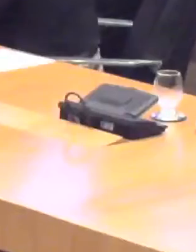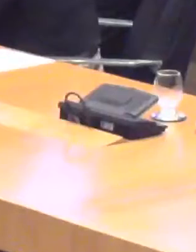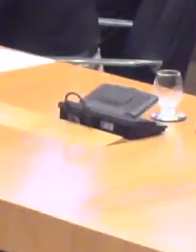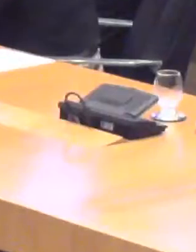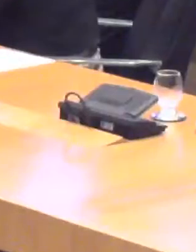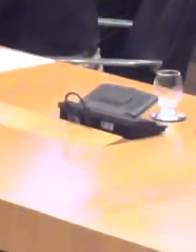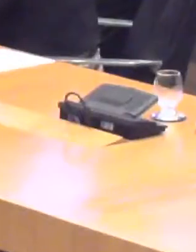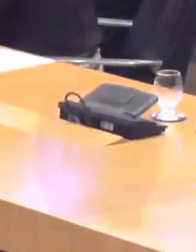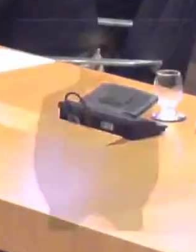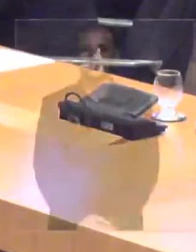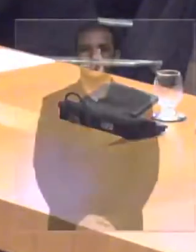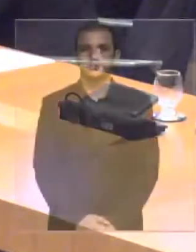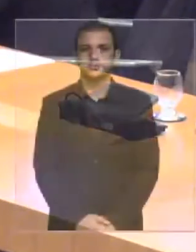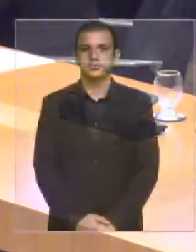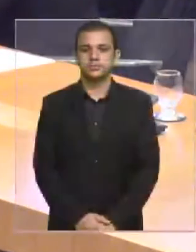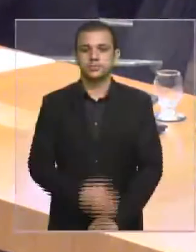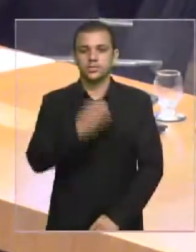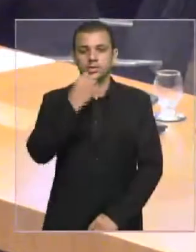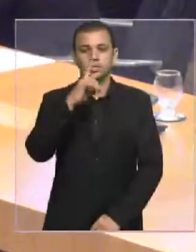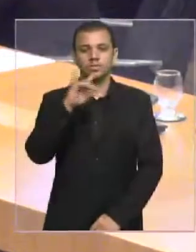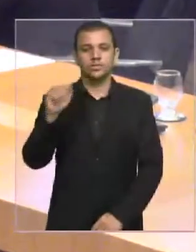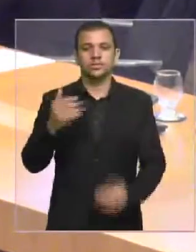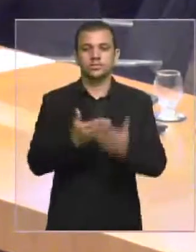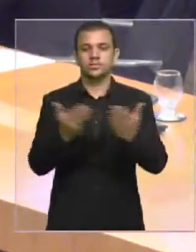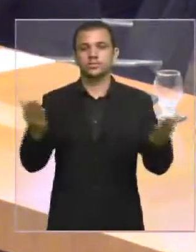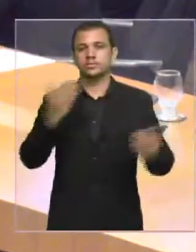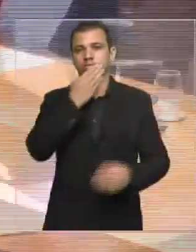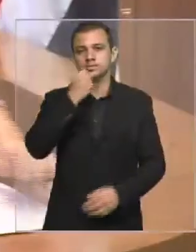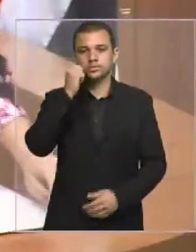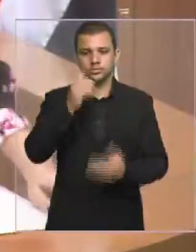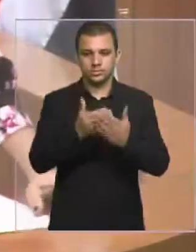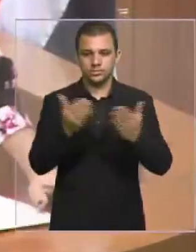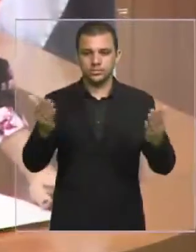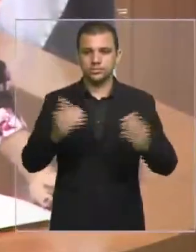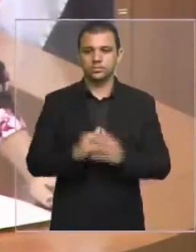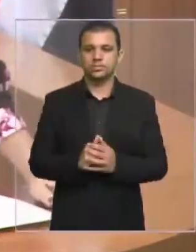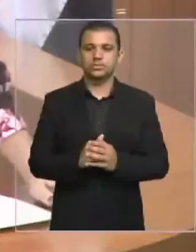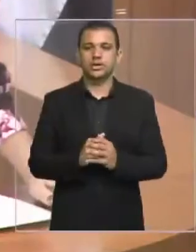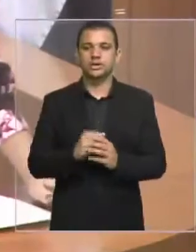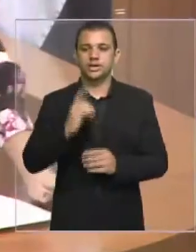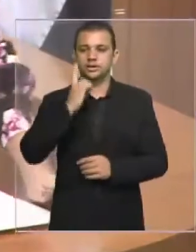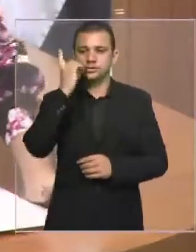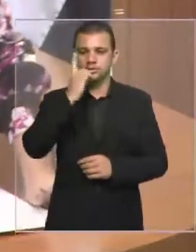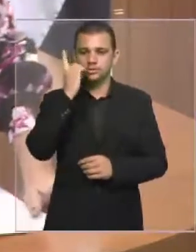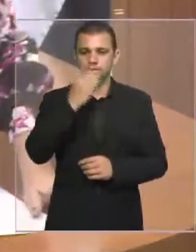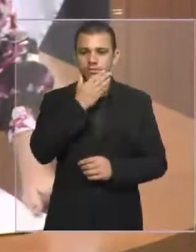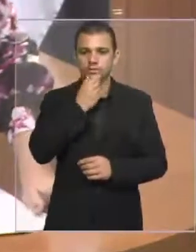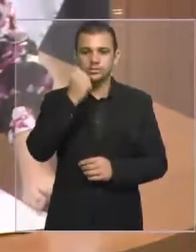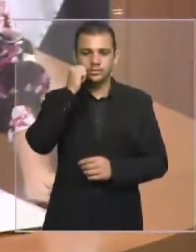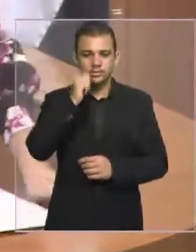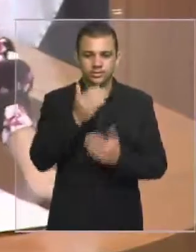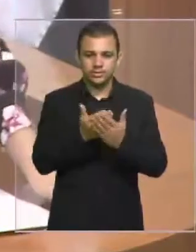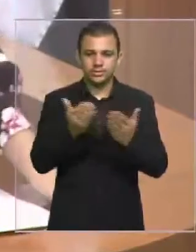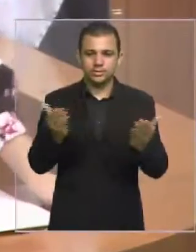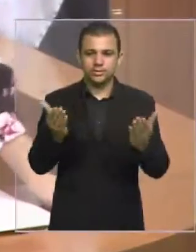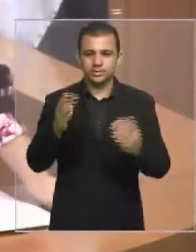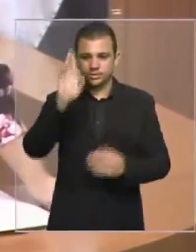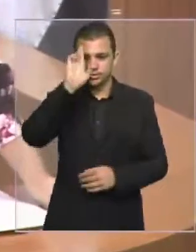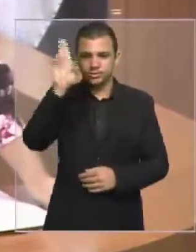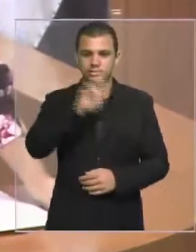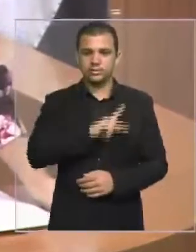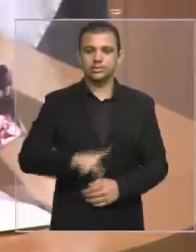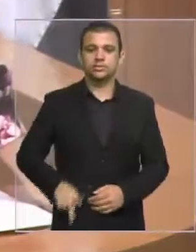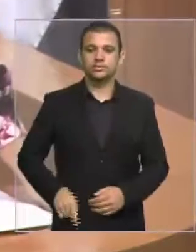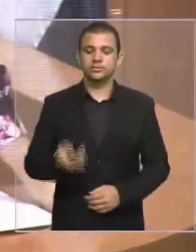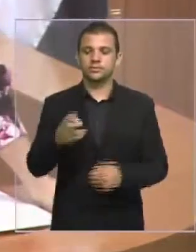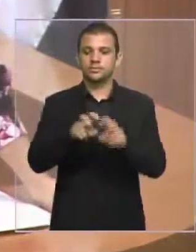Bom dia a todos, senhoras, senhores, deputadas, deputados, senhor presidente, mesa